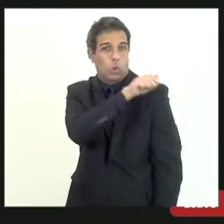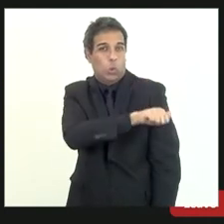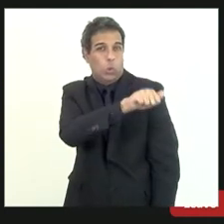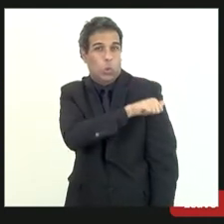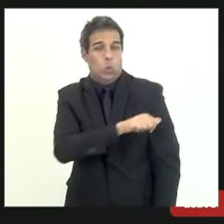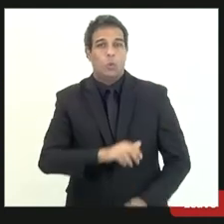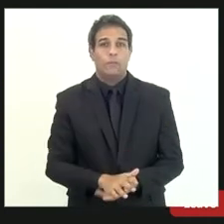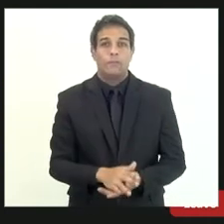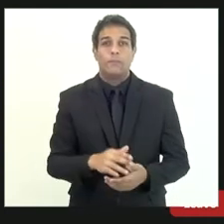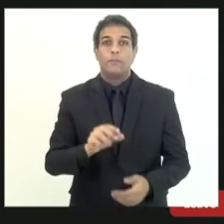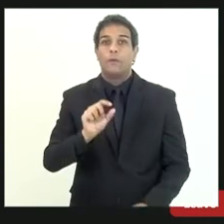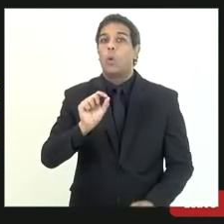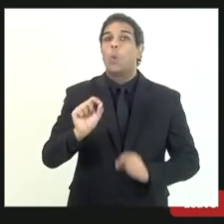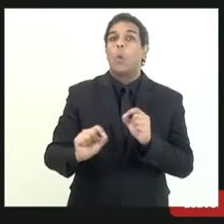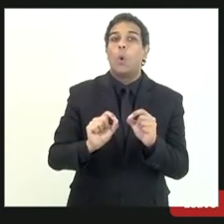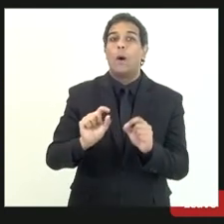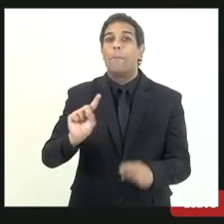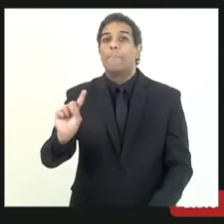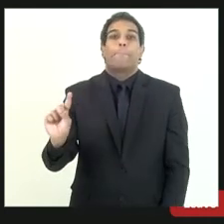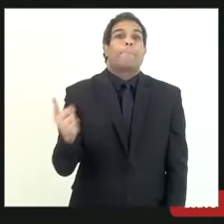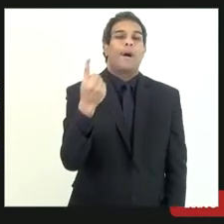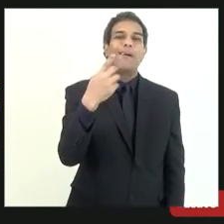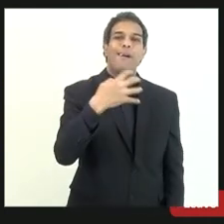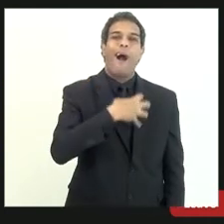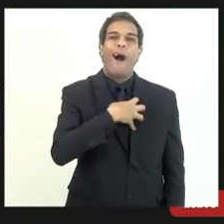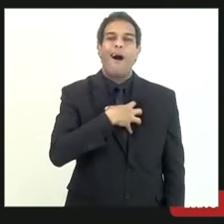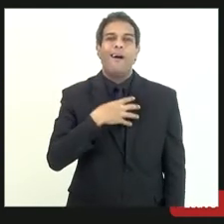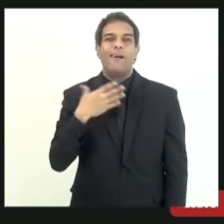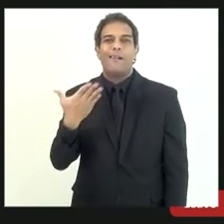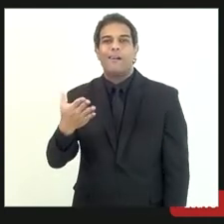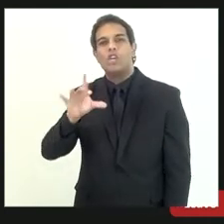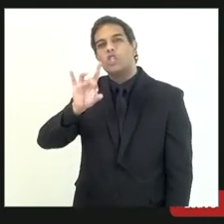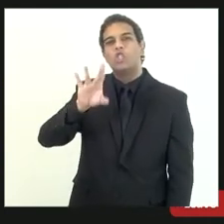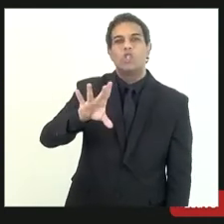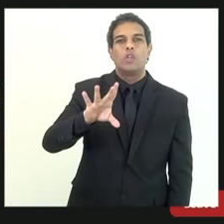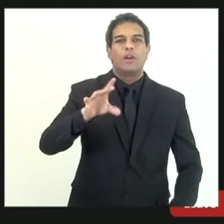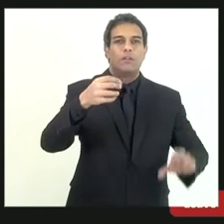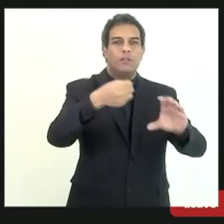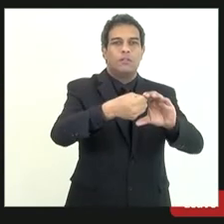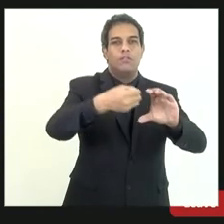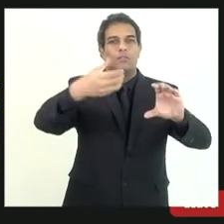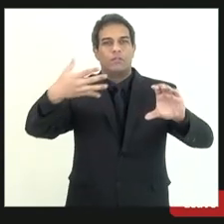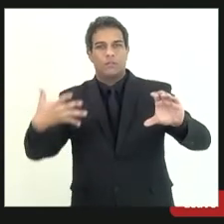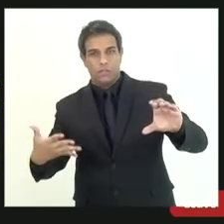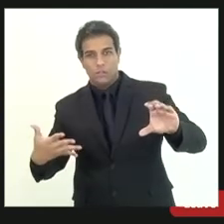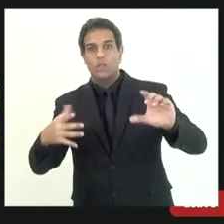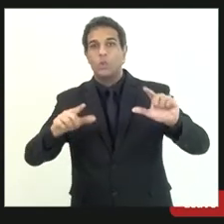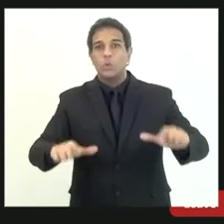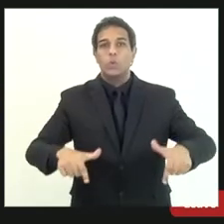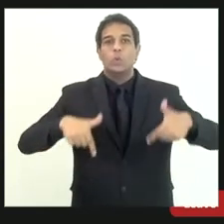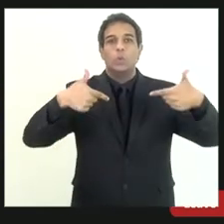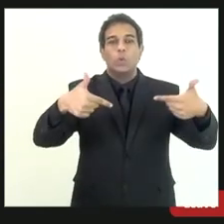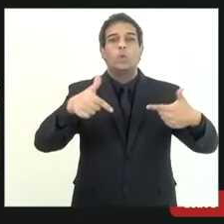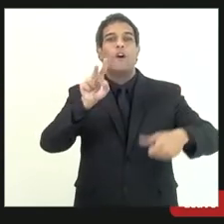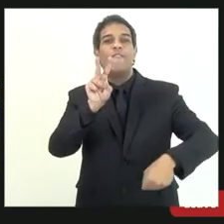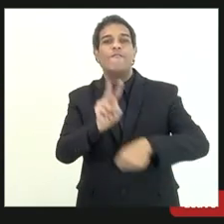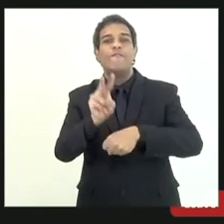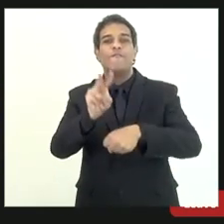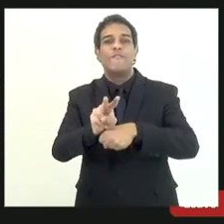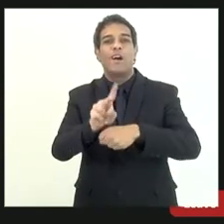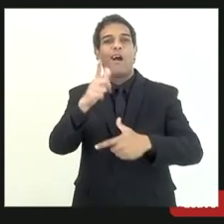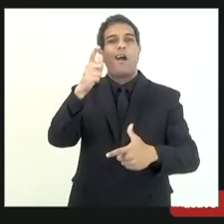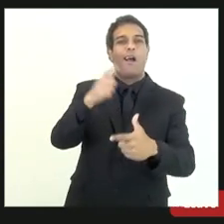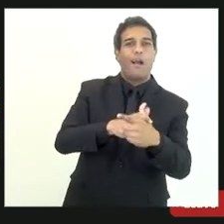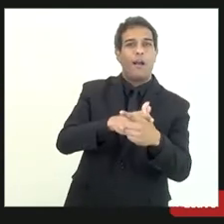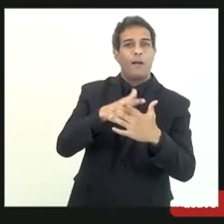porque num primeiro momento ele era aplicado apenas para classificação das execuções fiscais qual